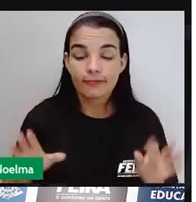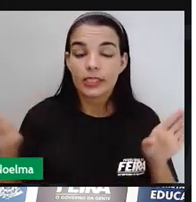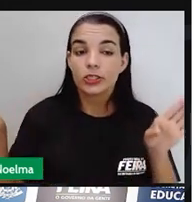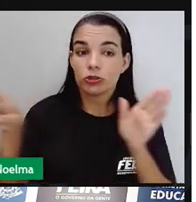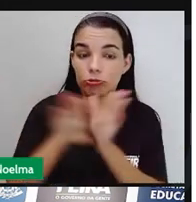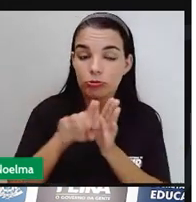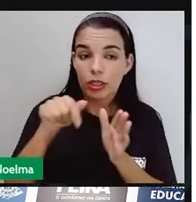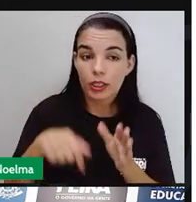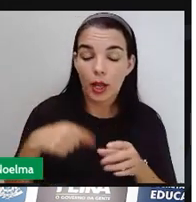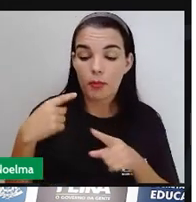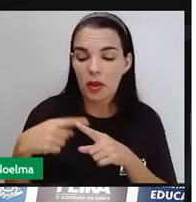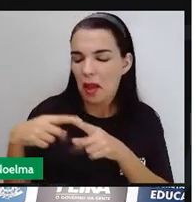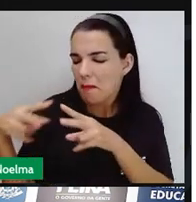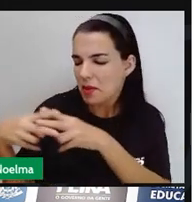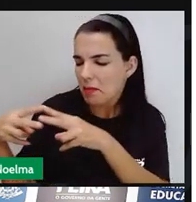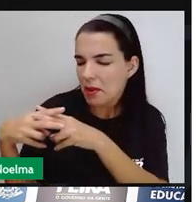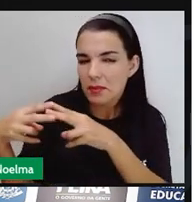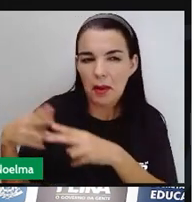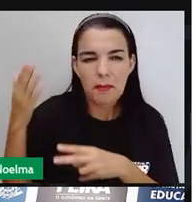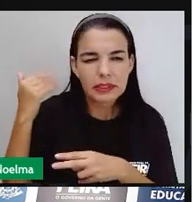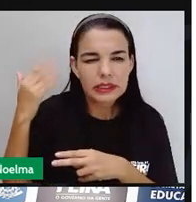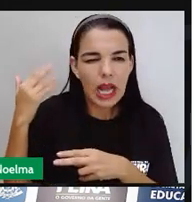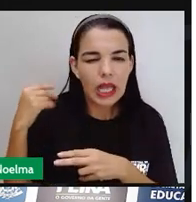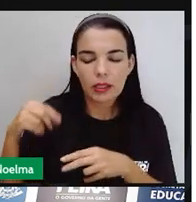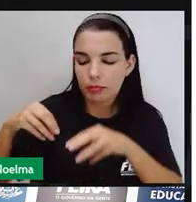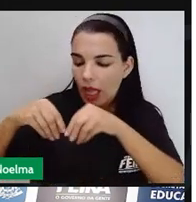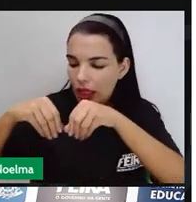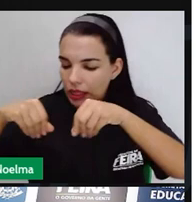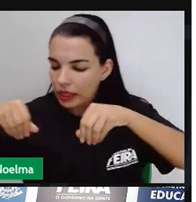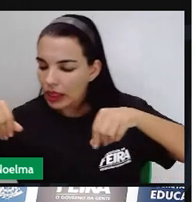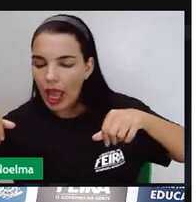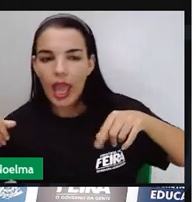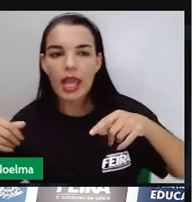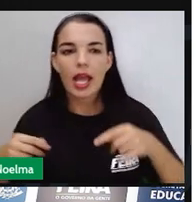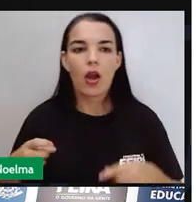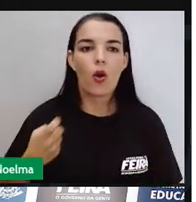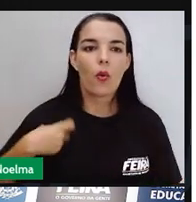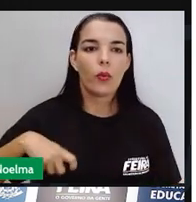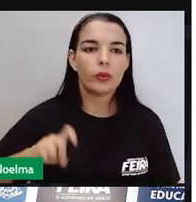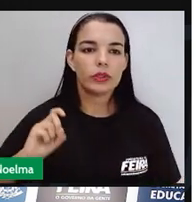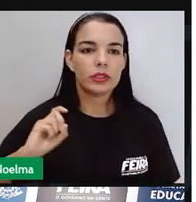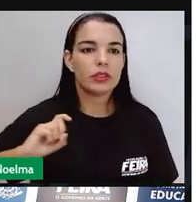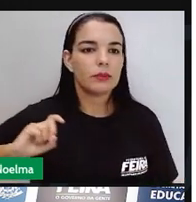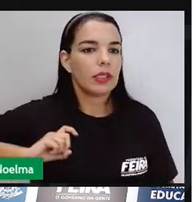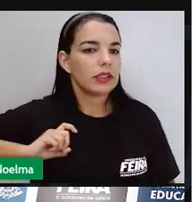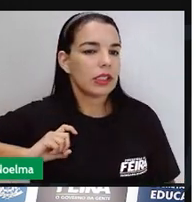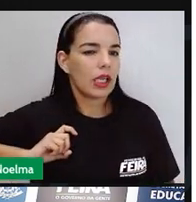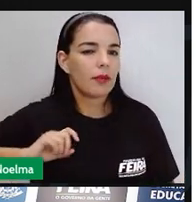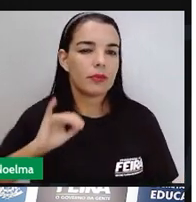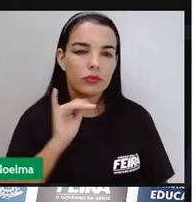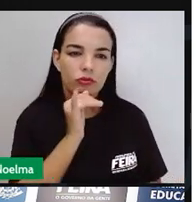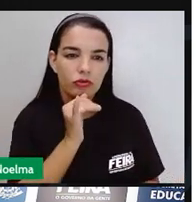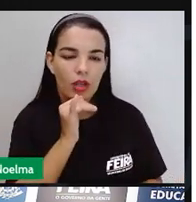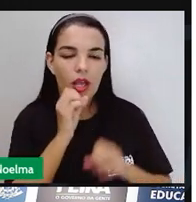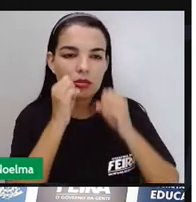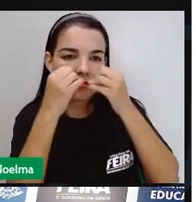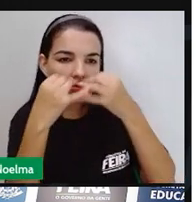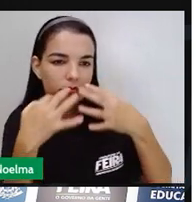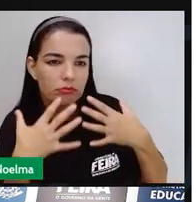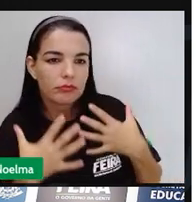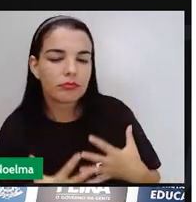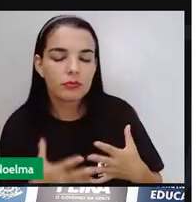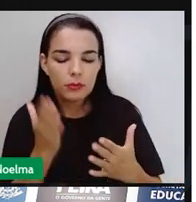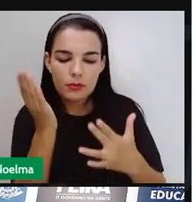briga pelo terreno brasileiro, pela terra brasileira, né? Ainda com o Tratado de Tordesilha, por exemplo, que dividia